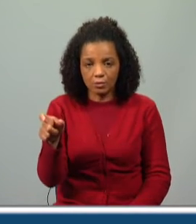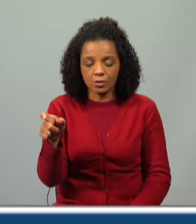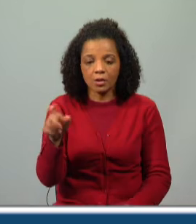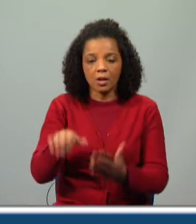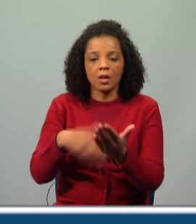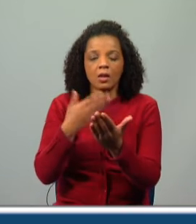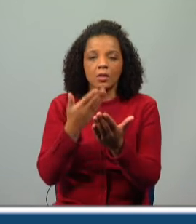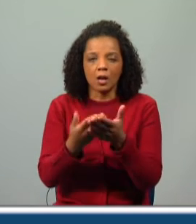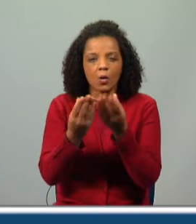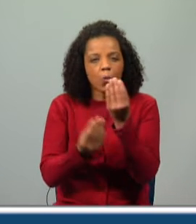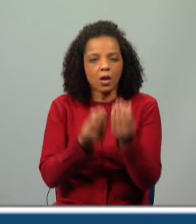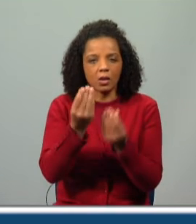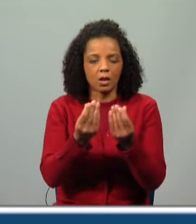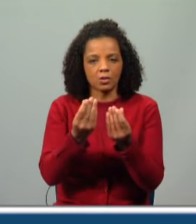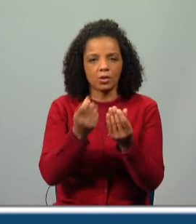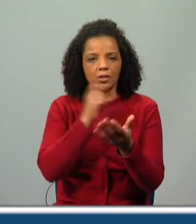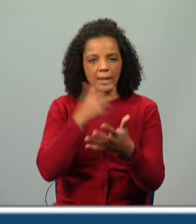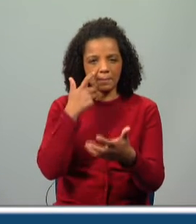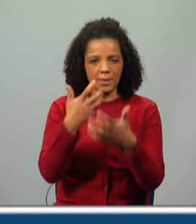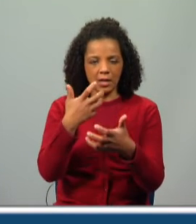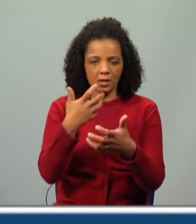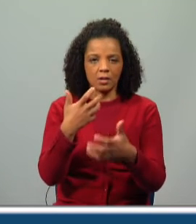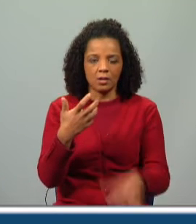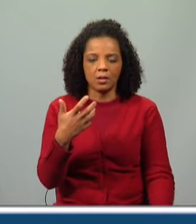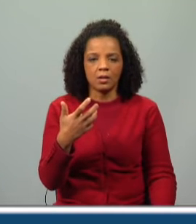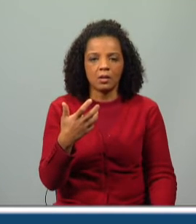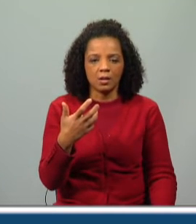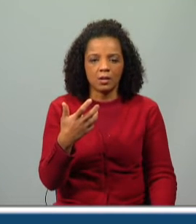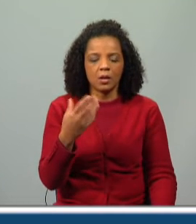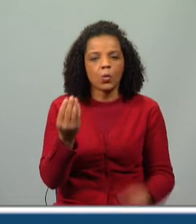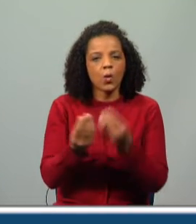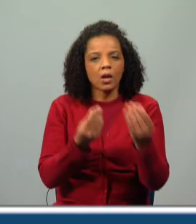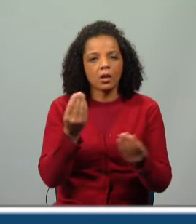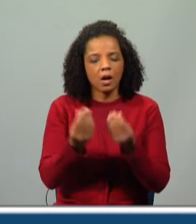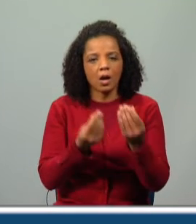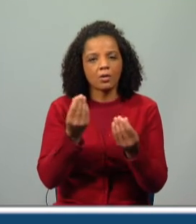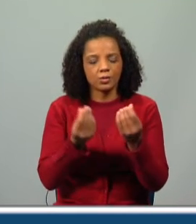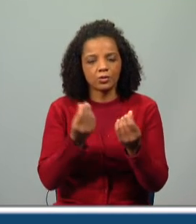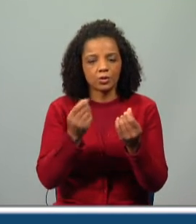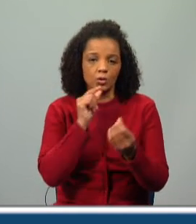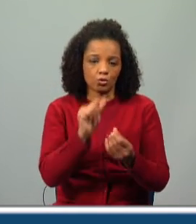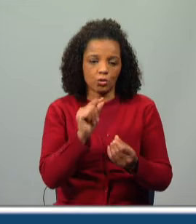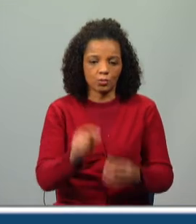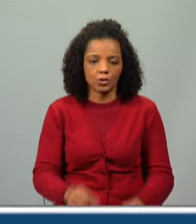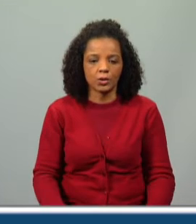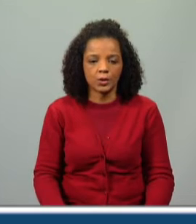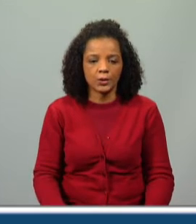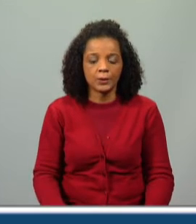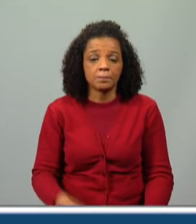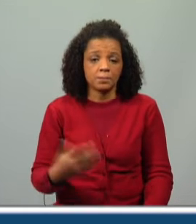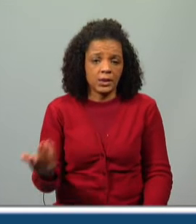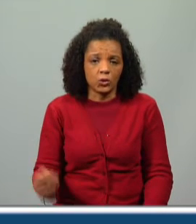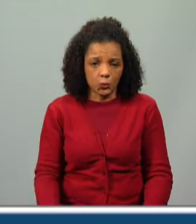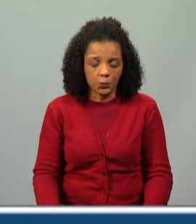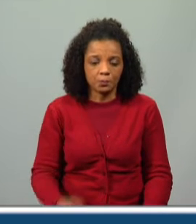servem para atribuir qualidades, para realçar as qualidades desses nomes. É